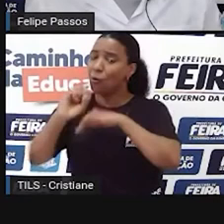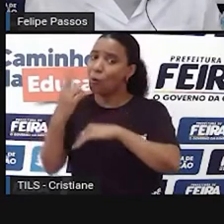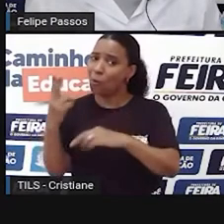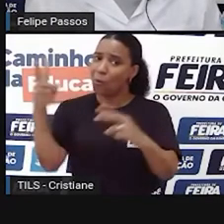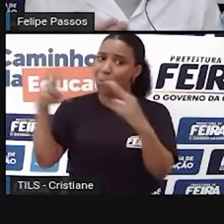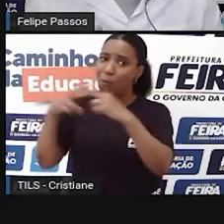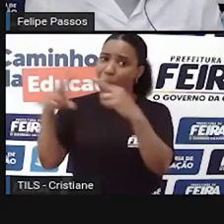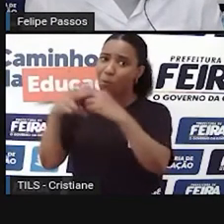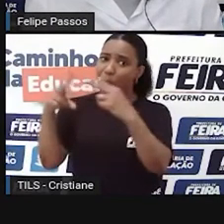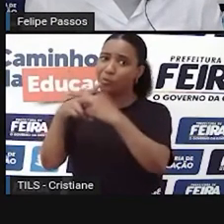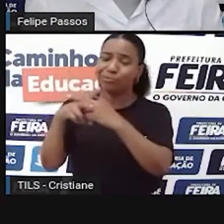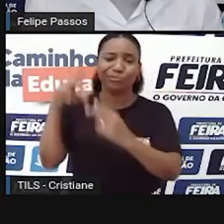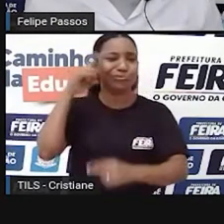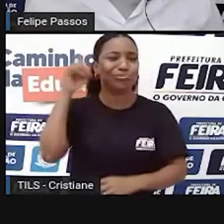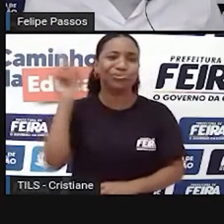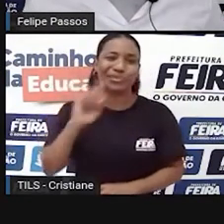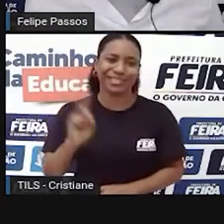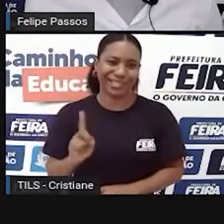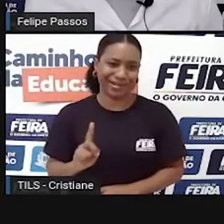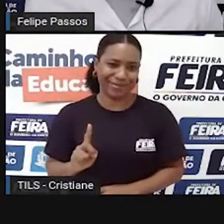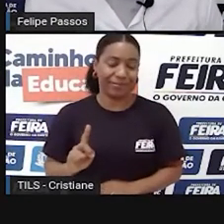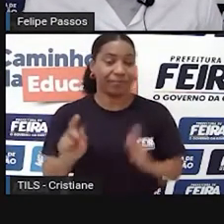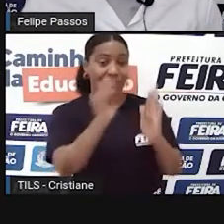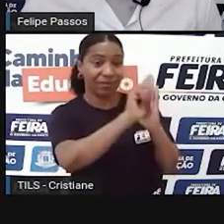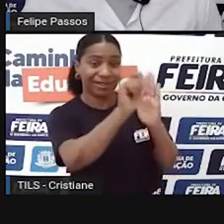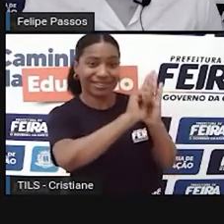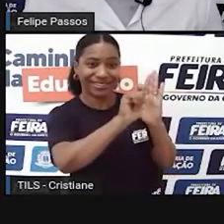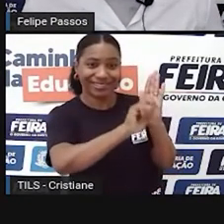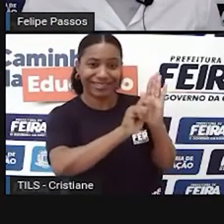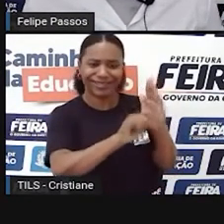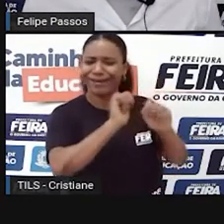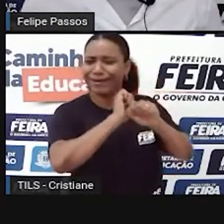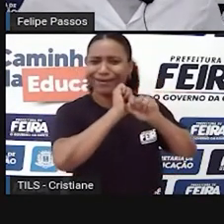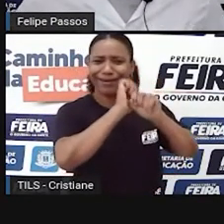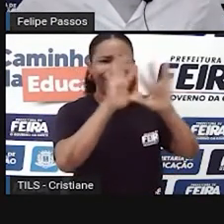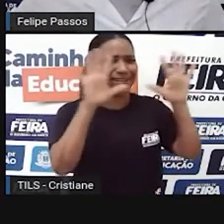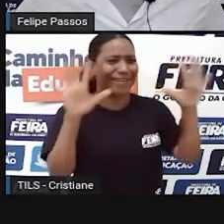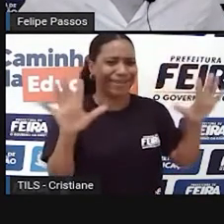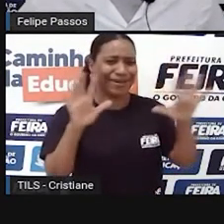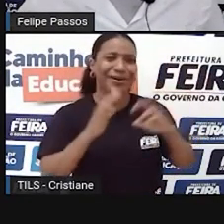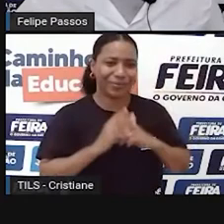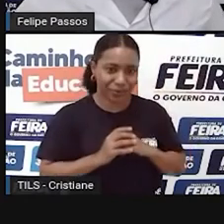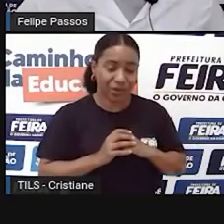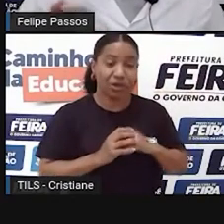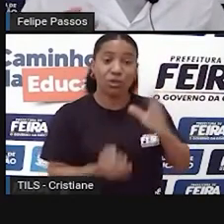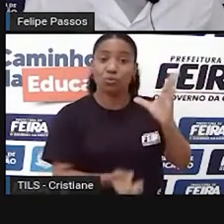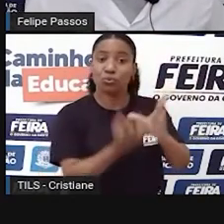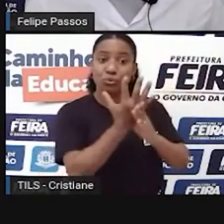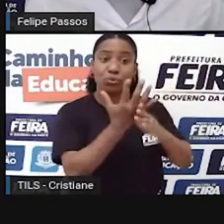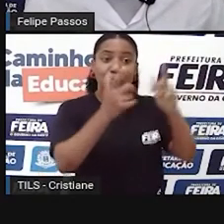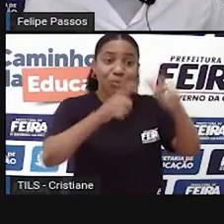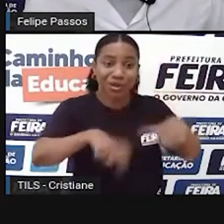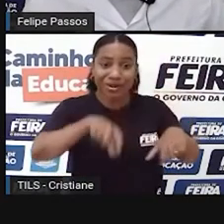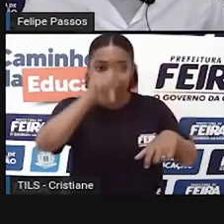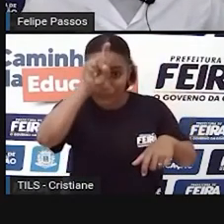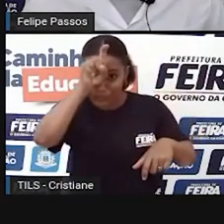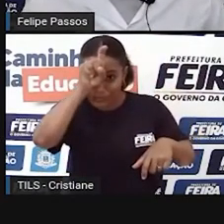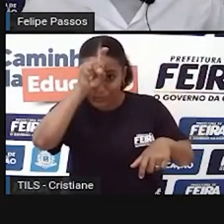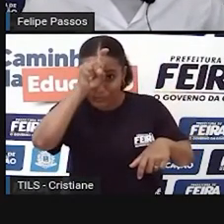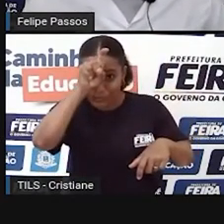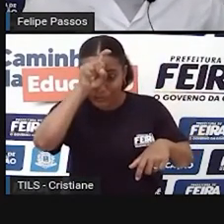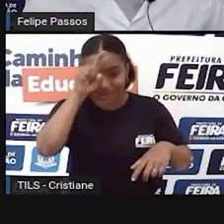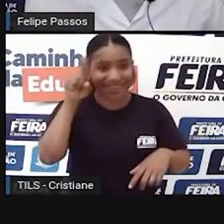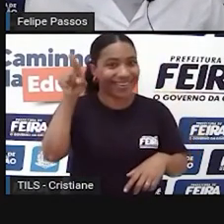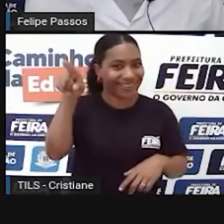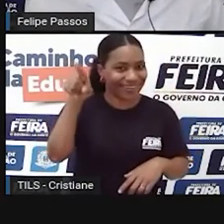informação mais precisa. A escrita surgiu lá na Mesopotâmia, onde hoje é aquela região da Síria, do Oriente